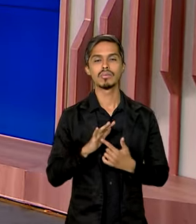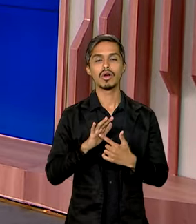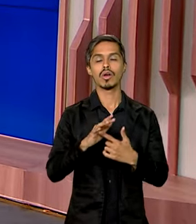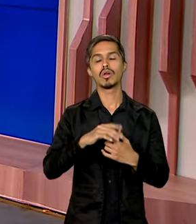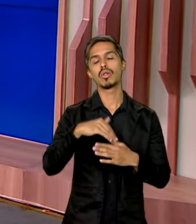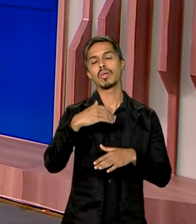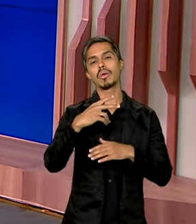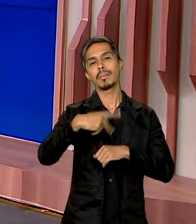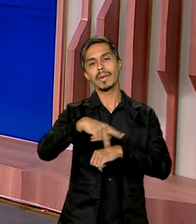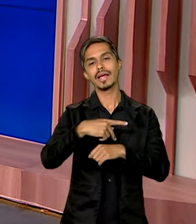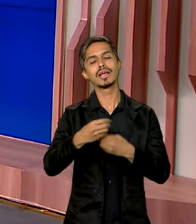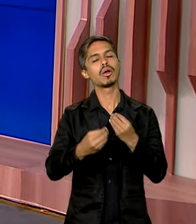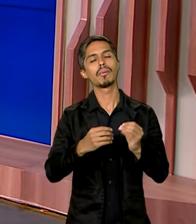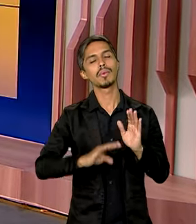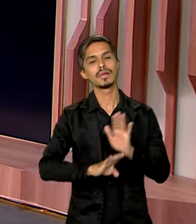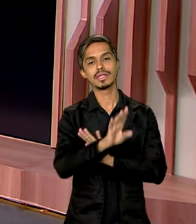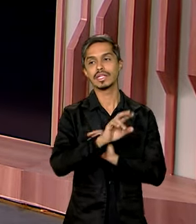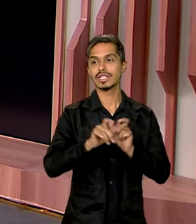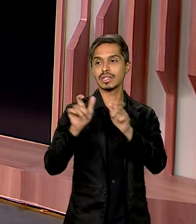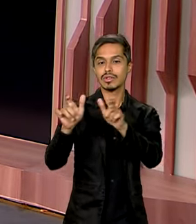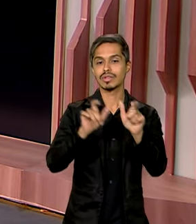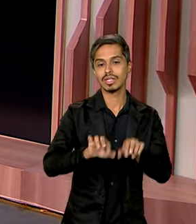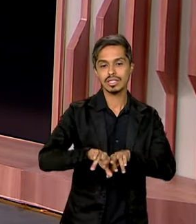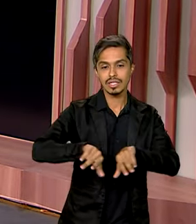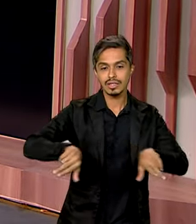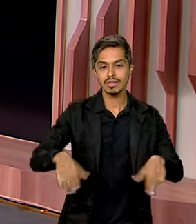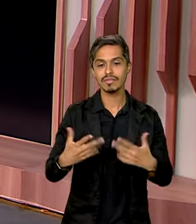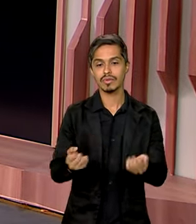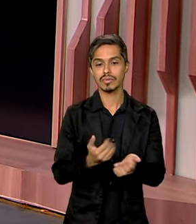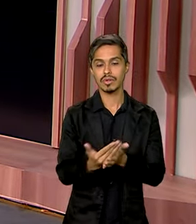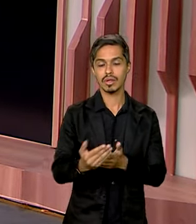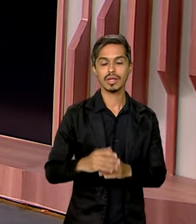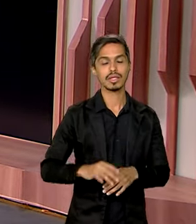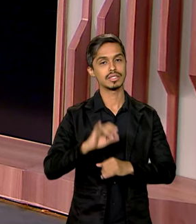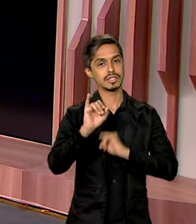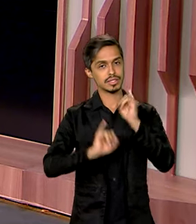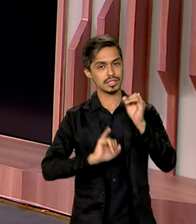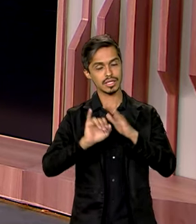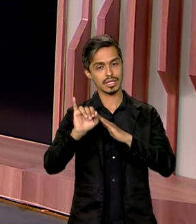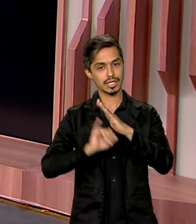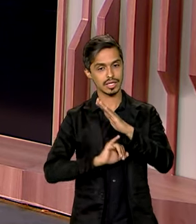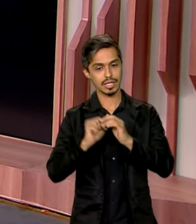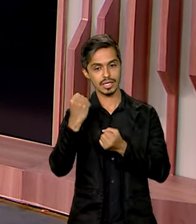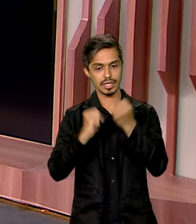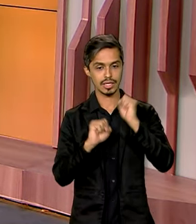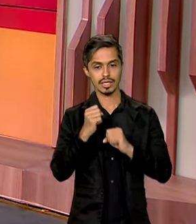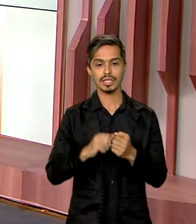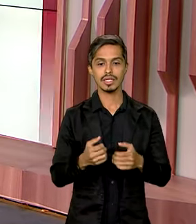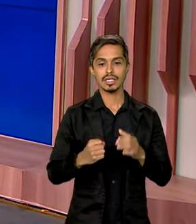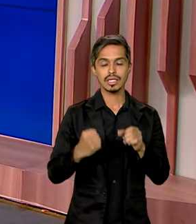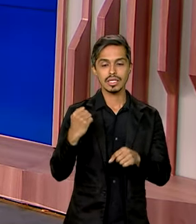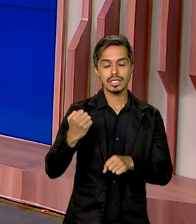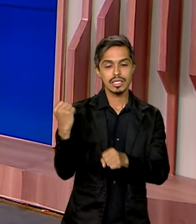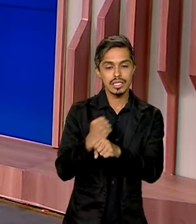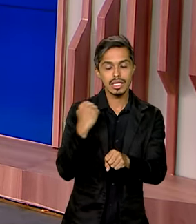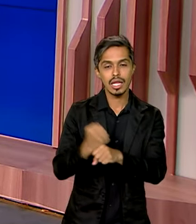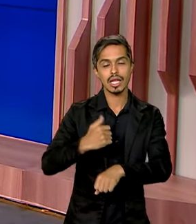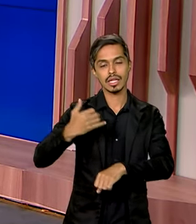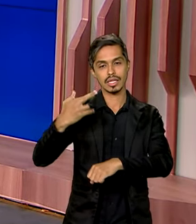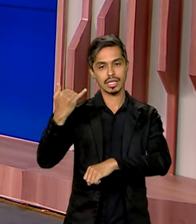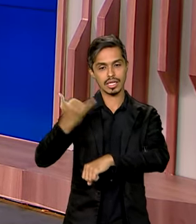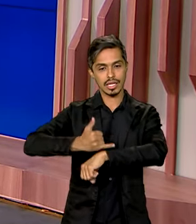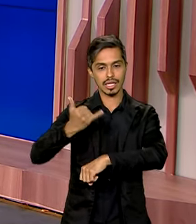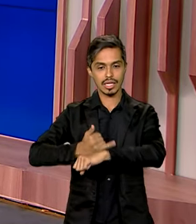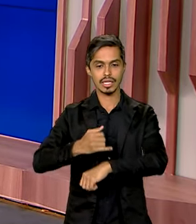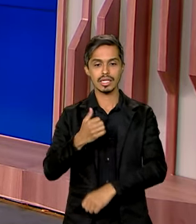está avançando em diferentes áreas. Vamos começar pela indústria. Na segunda-feira, fabricantes de aço anunciaram que vão investir